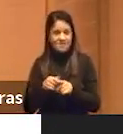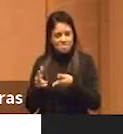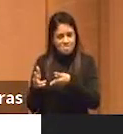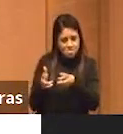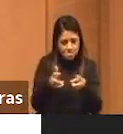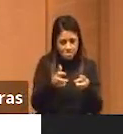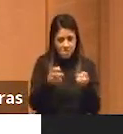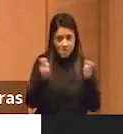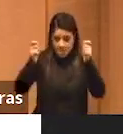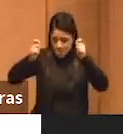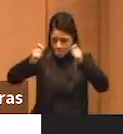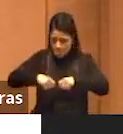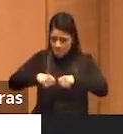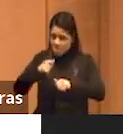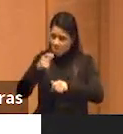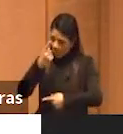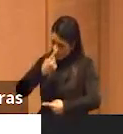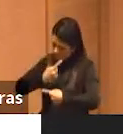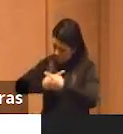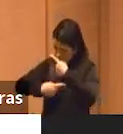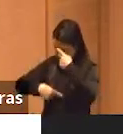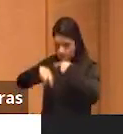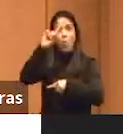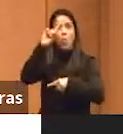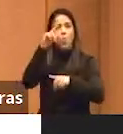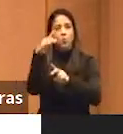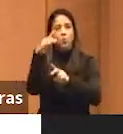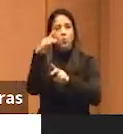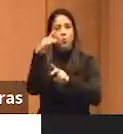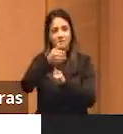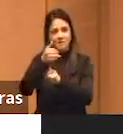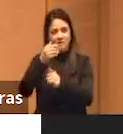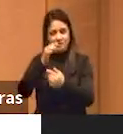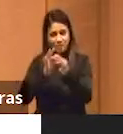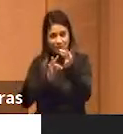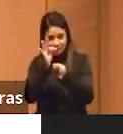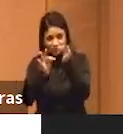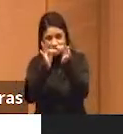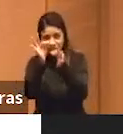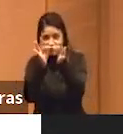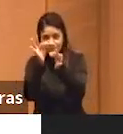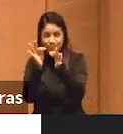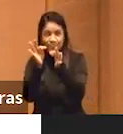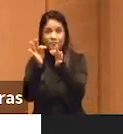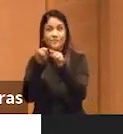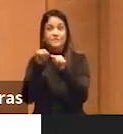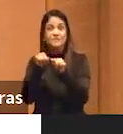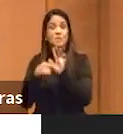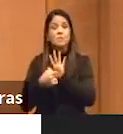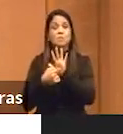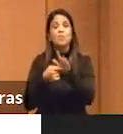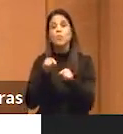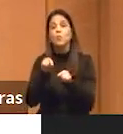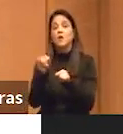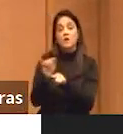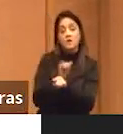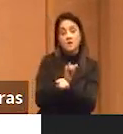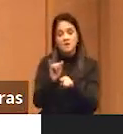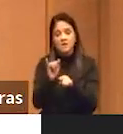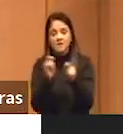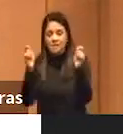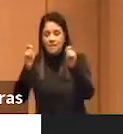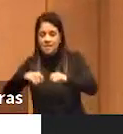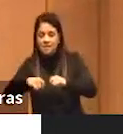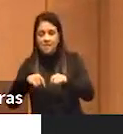potencial revolucionário dessas tecnologias, porque elas traziam uma possibilidade de fazer